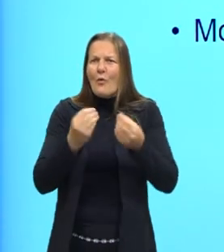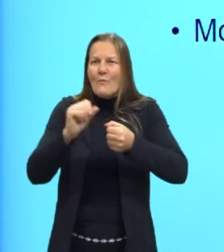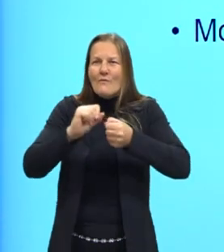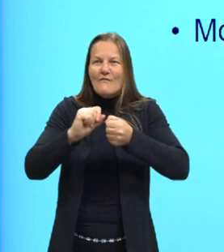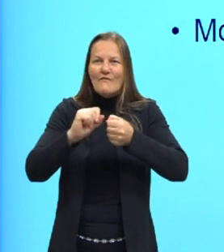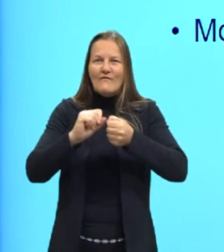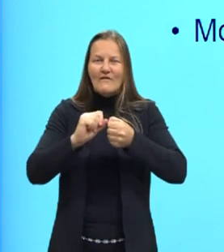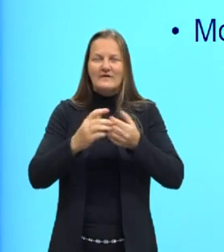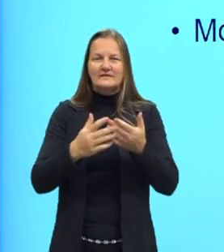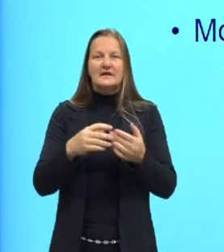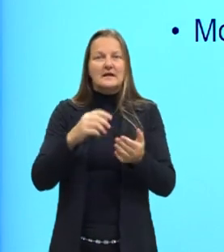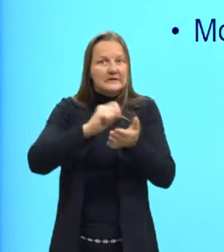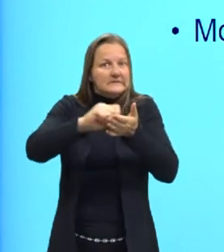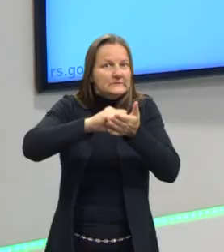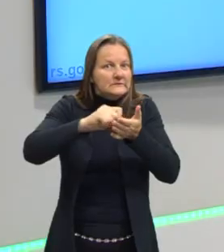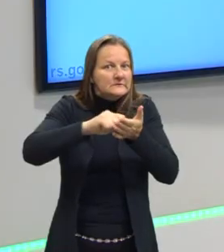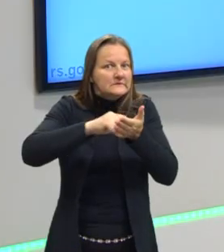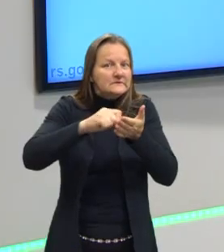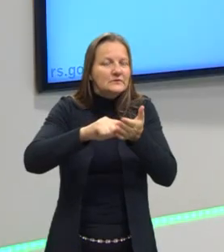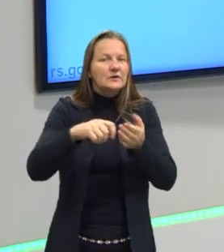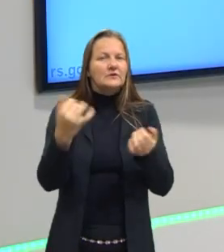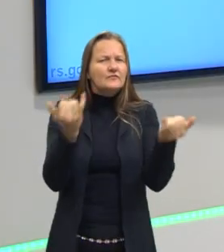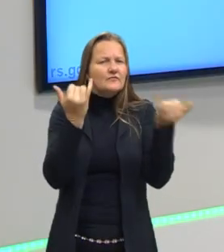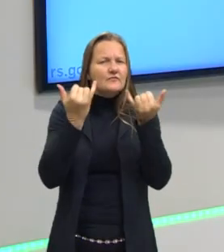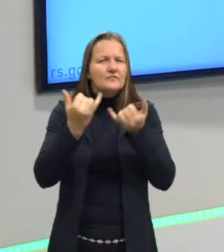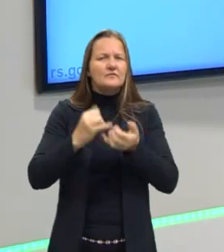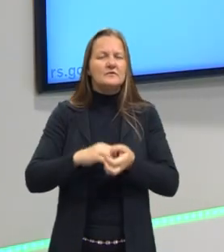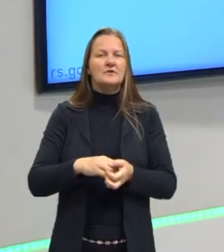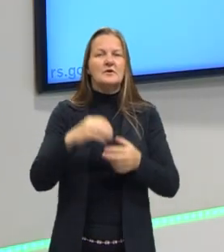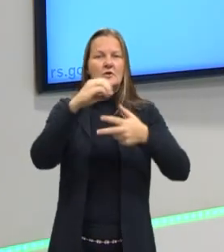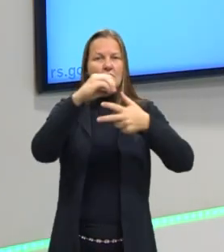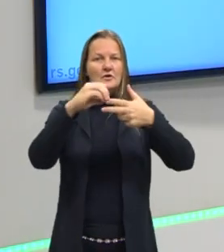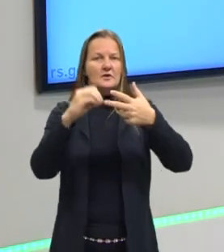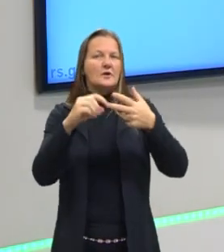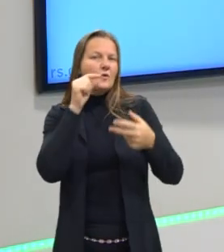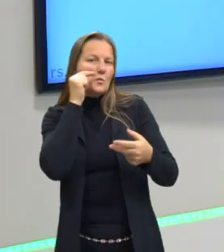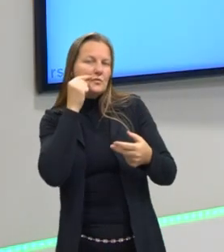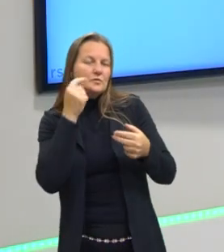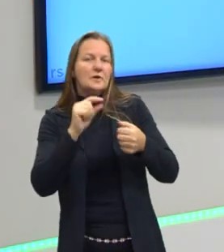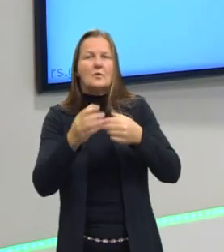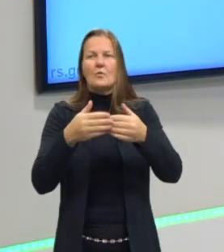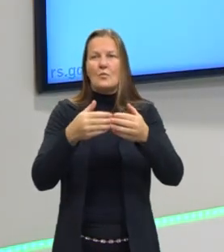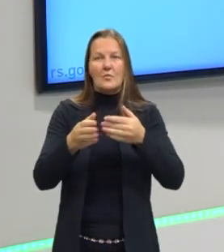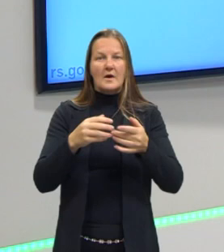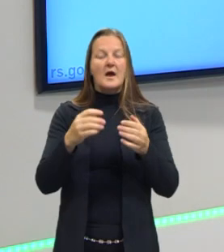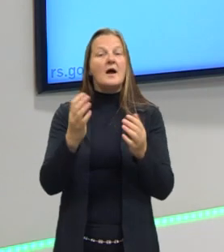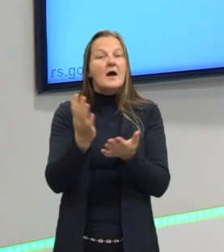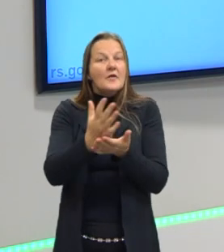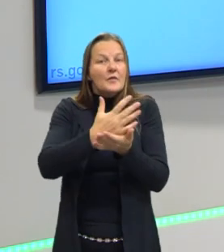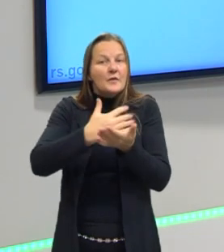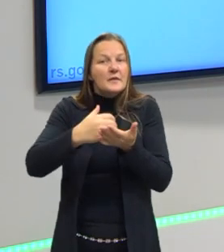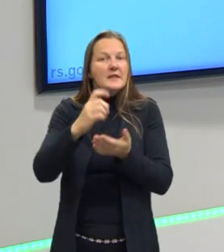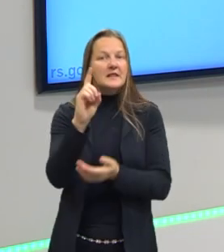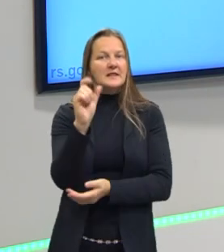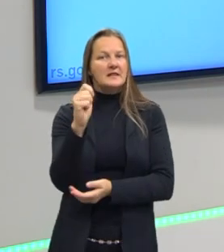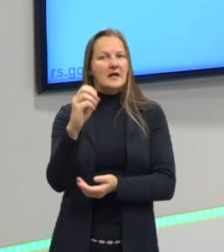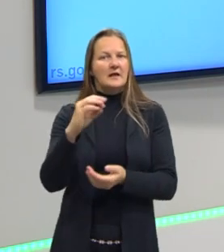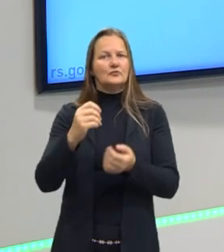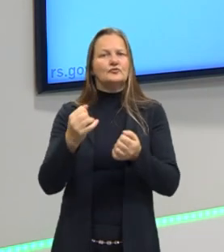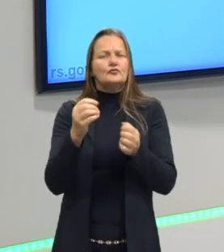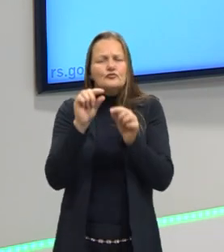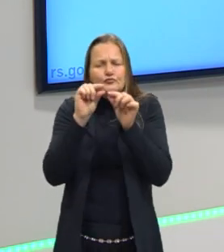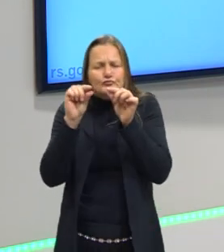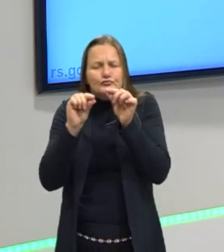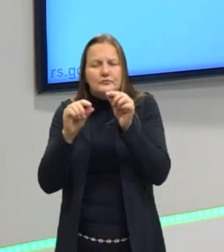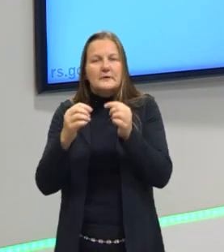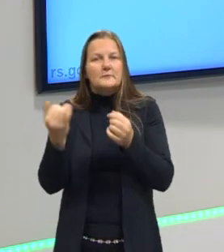unidades. Anotem, quando forem ler a questão do Enem ou do vestibular, anotem os dados no cantinho da folha,